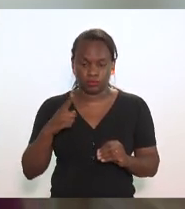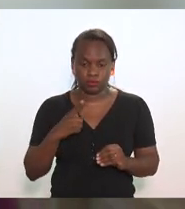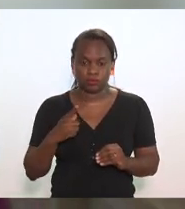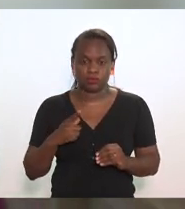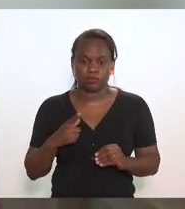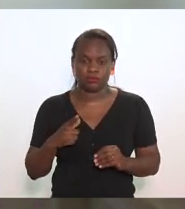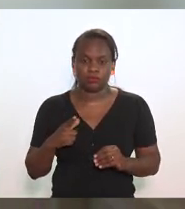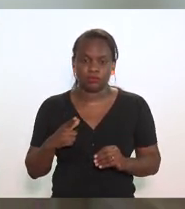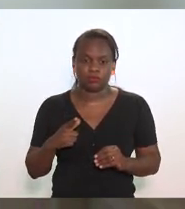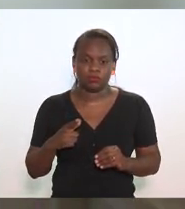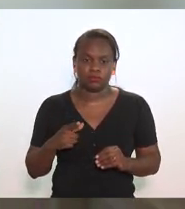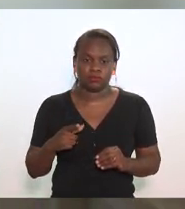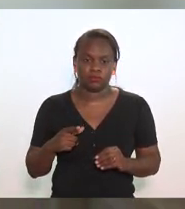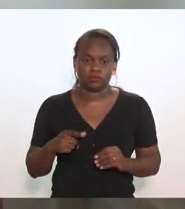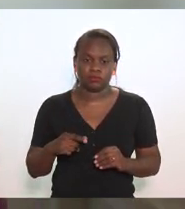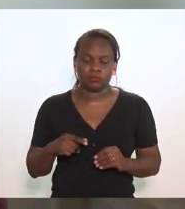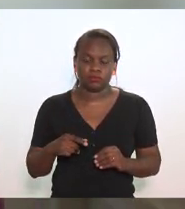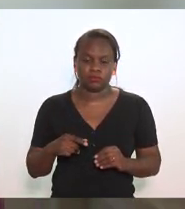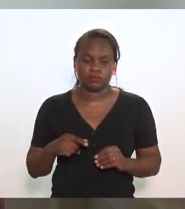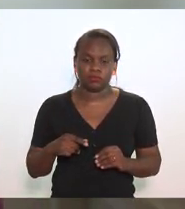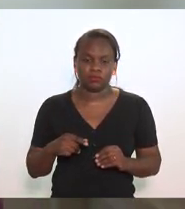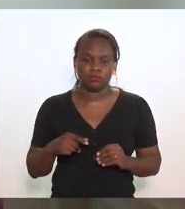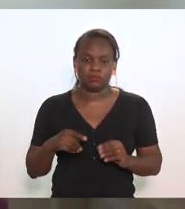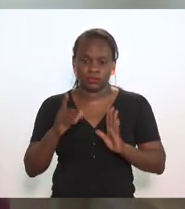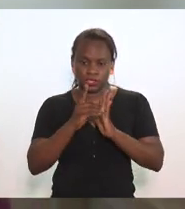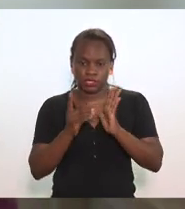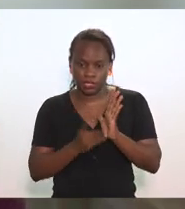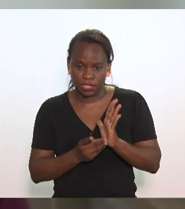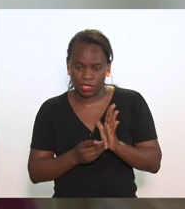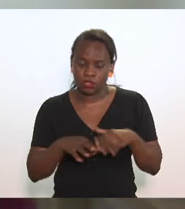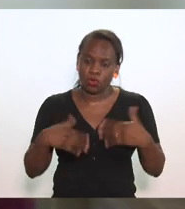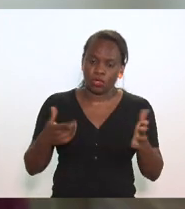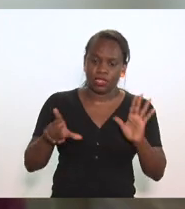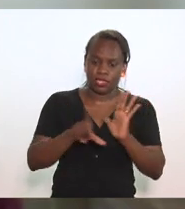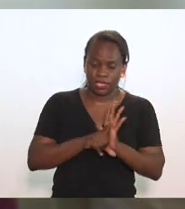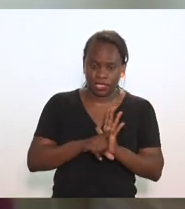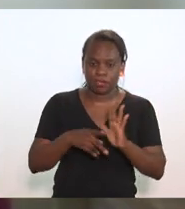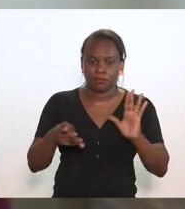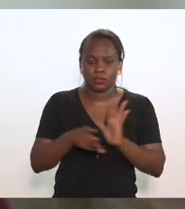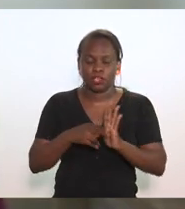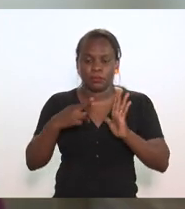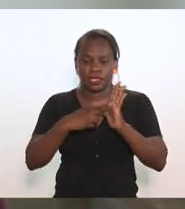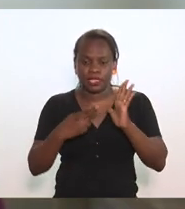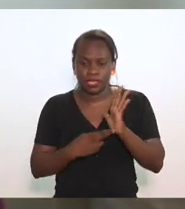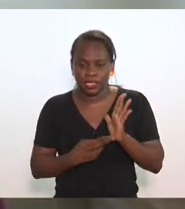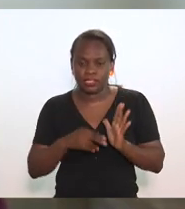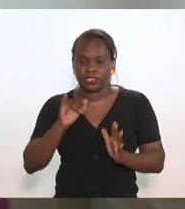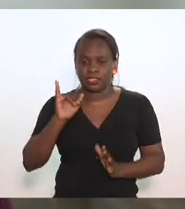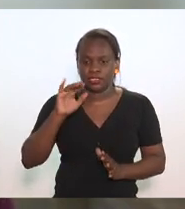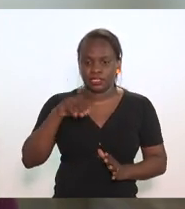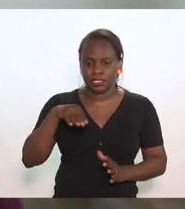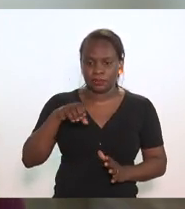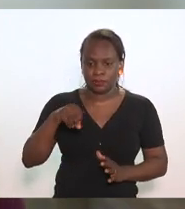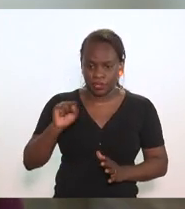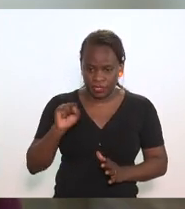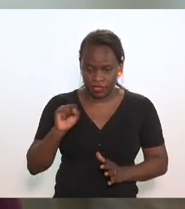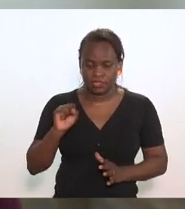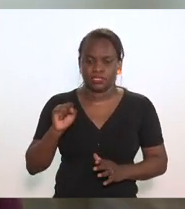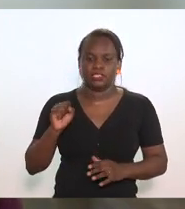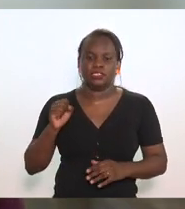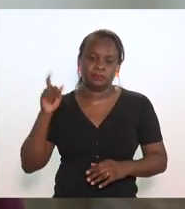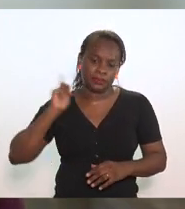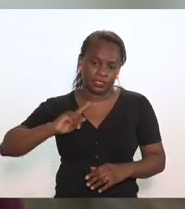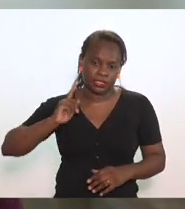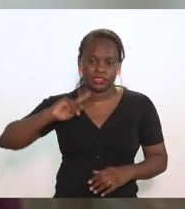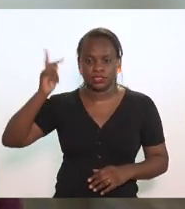nos nos decretos ou leis dos regulamentos do ICMS de Minas